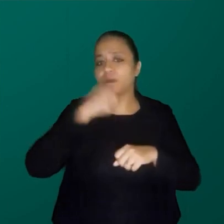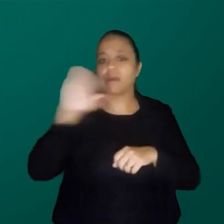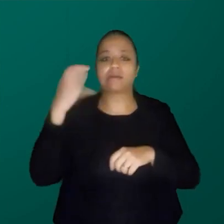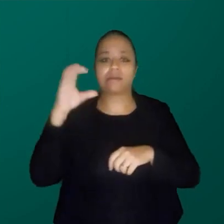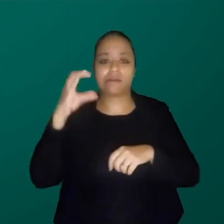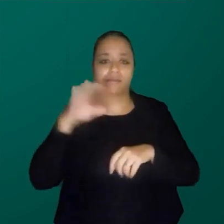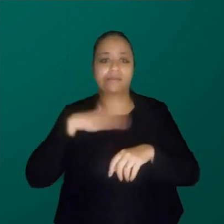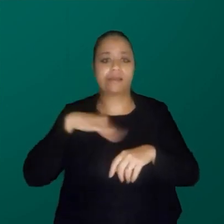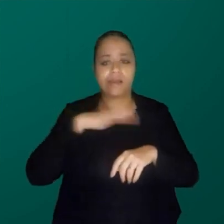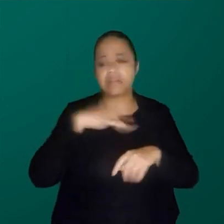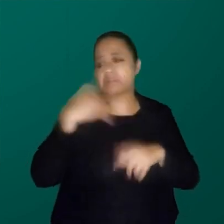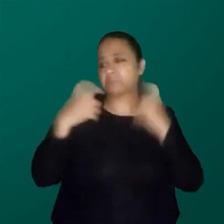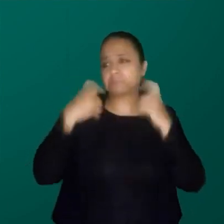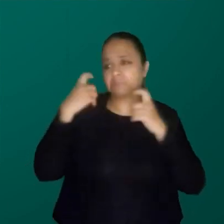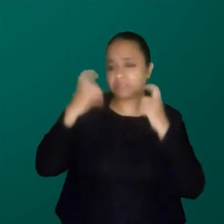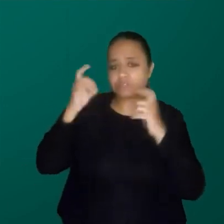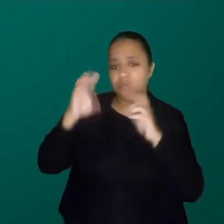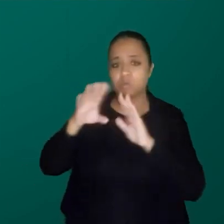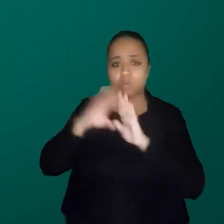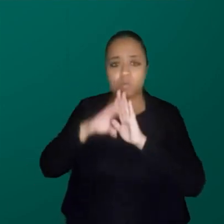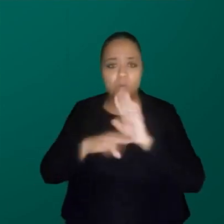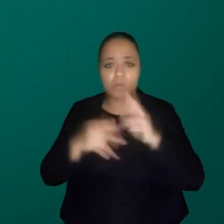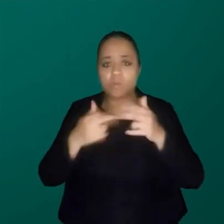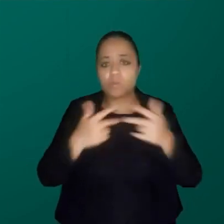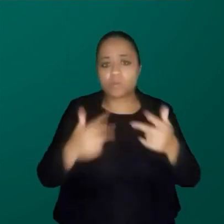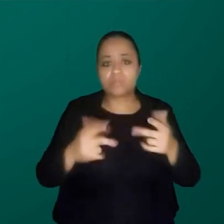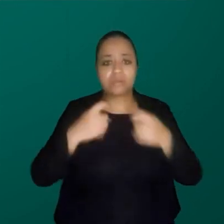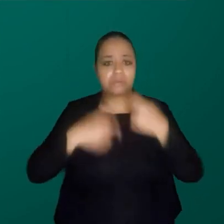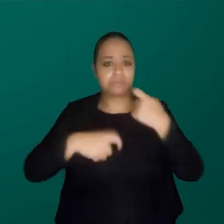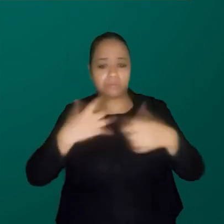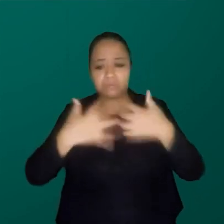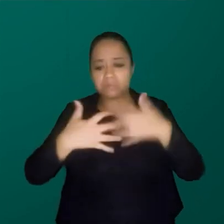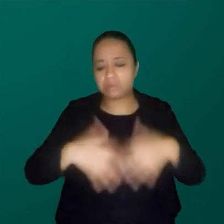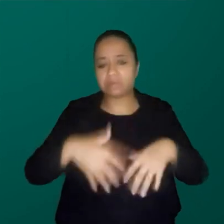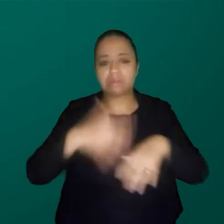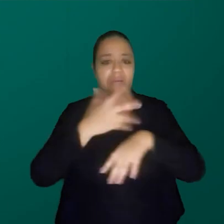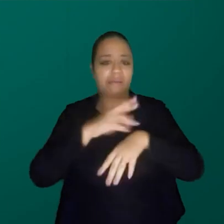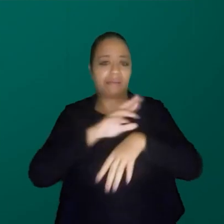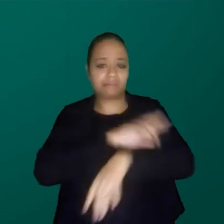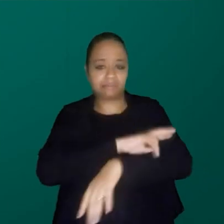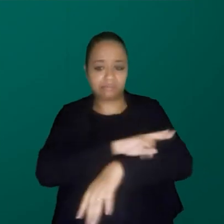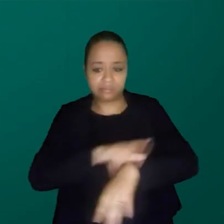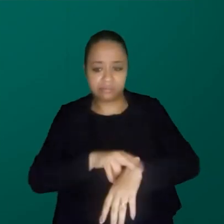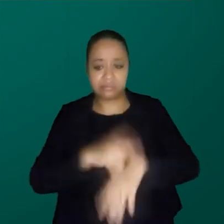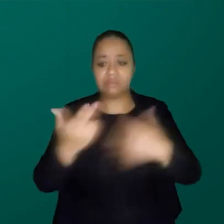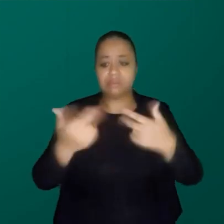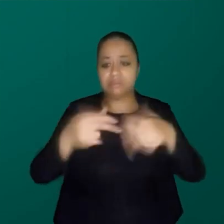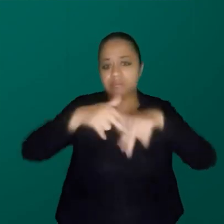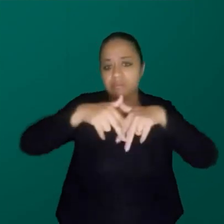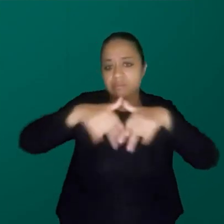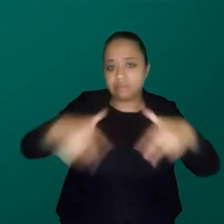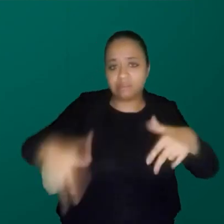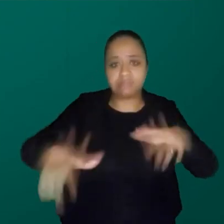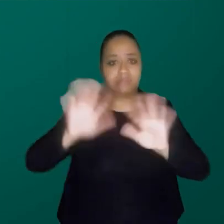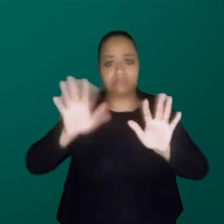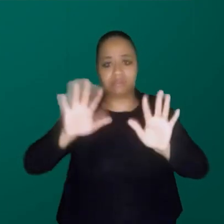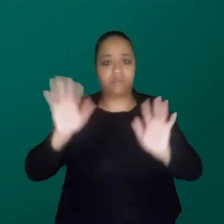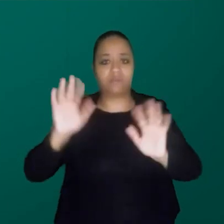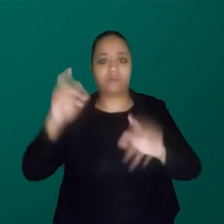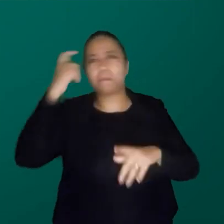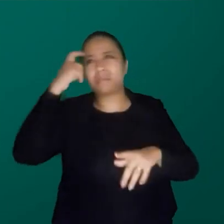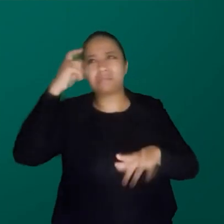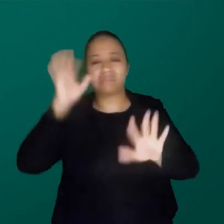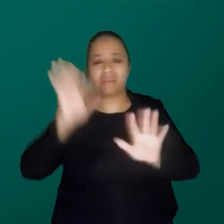eu não estava muito preocupada com essas questões de interseccionalidade, gênero, pensar fontes mulheres, nada disso passava pela minha cabeça.